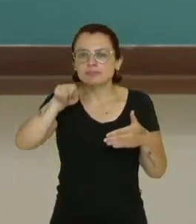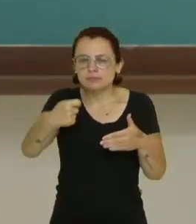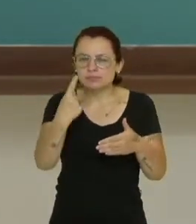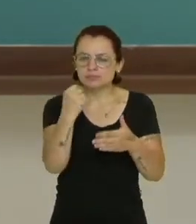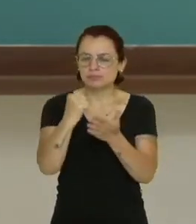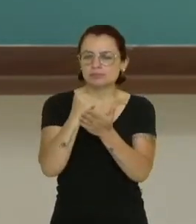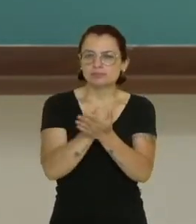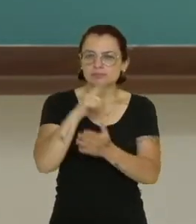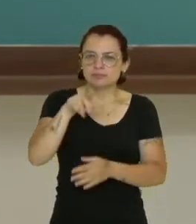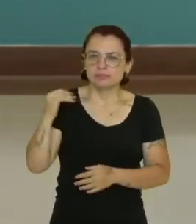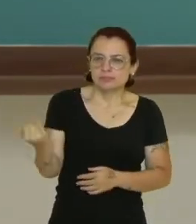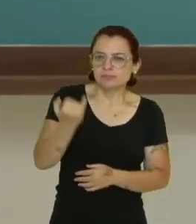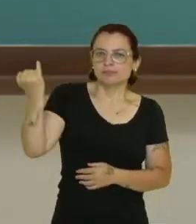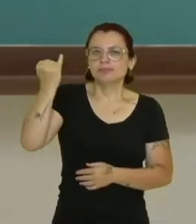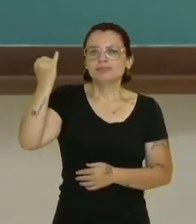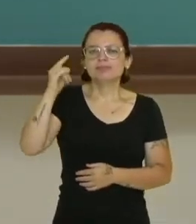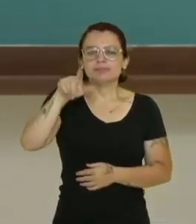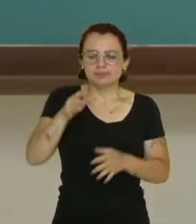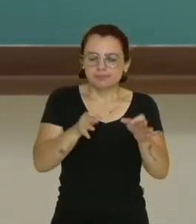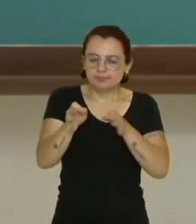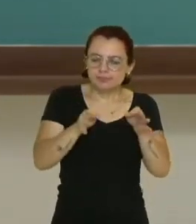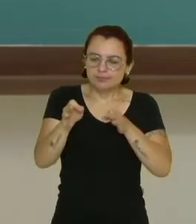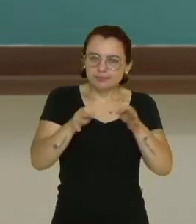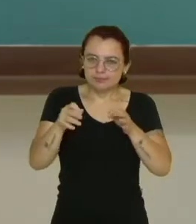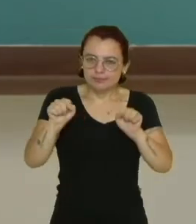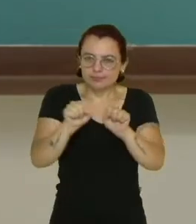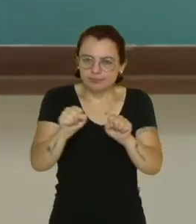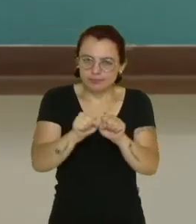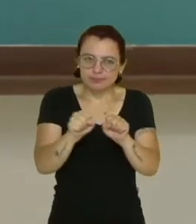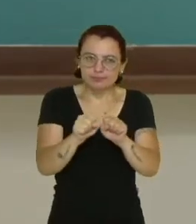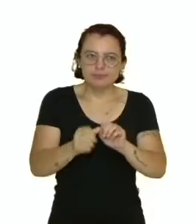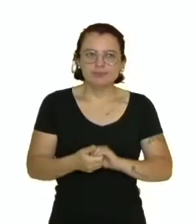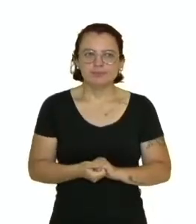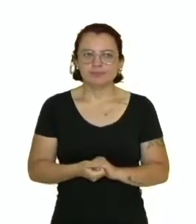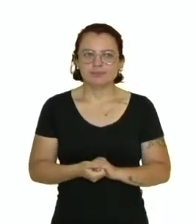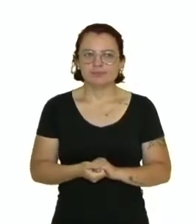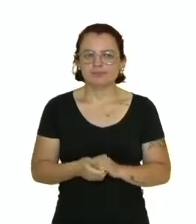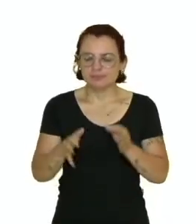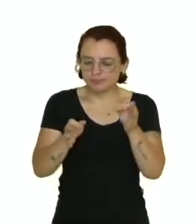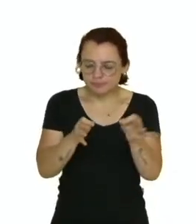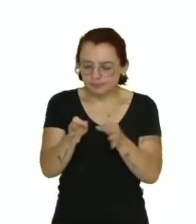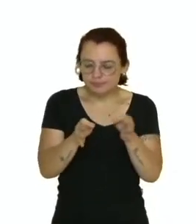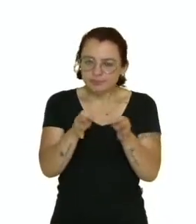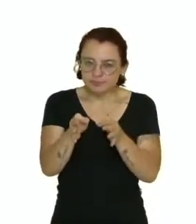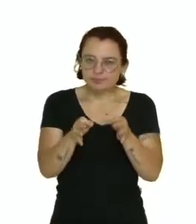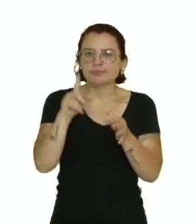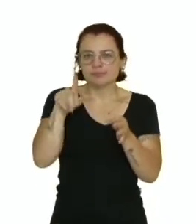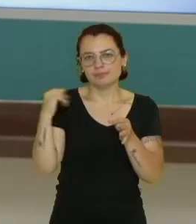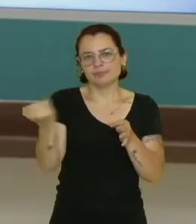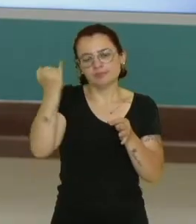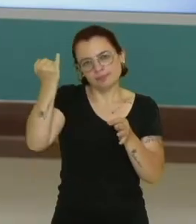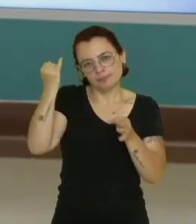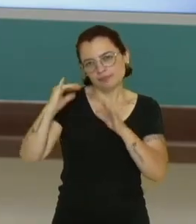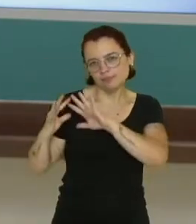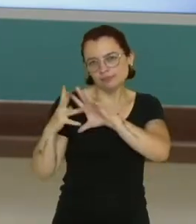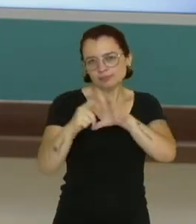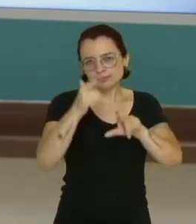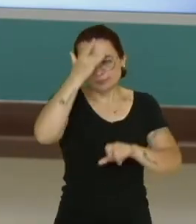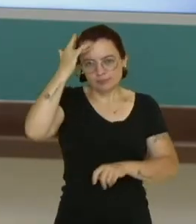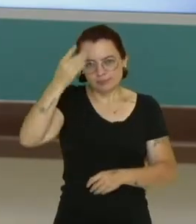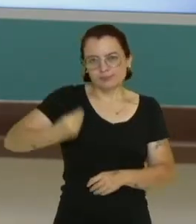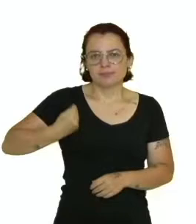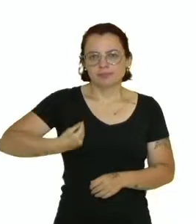importante que é o plano de ação para um colégio cívico-militar. Planejamento é essencial para a vida de todos, para a vida